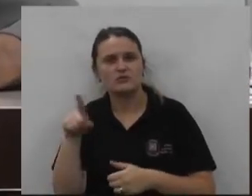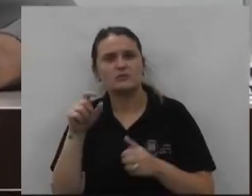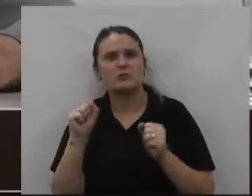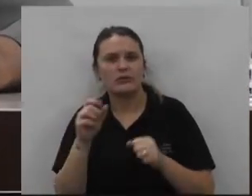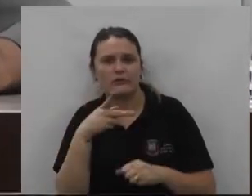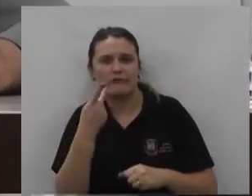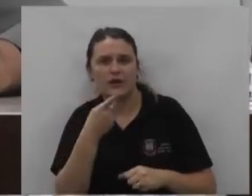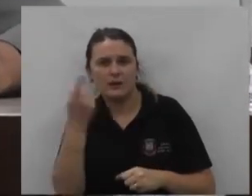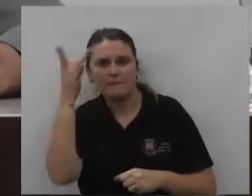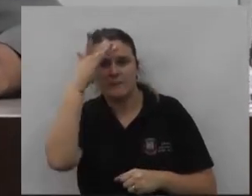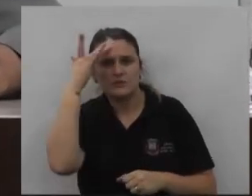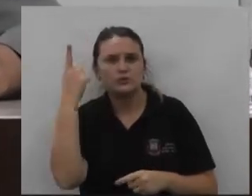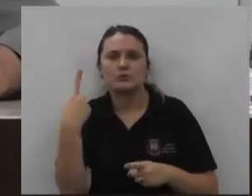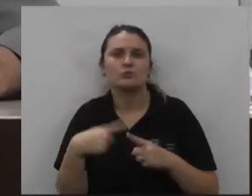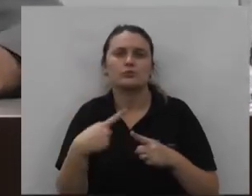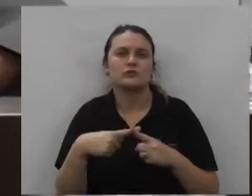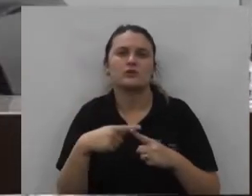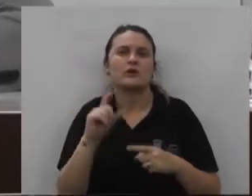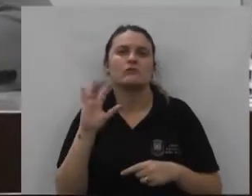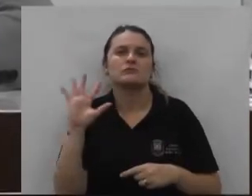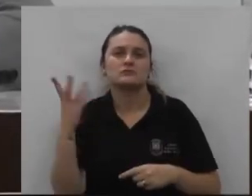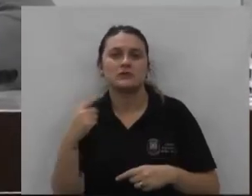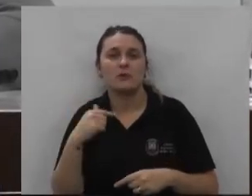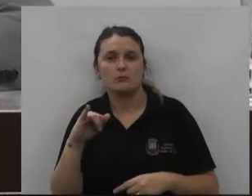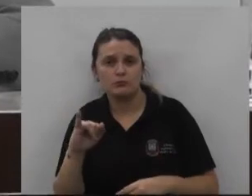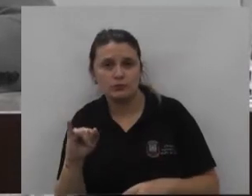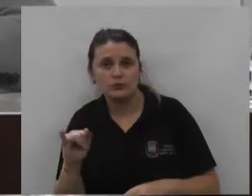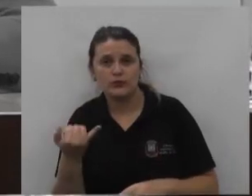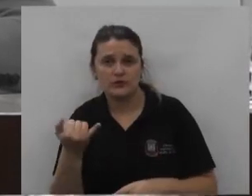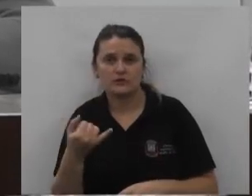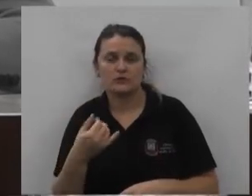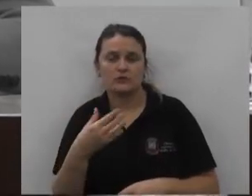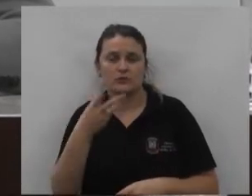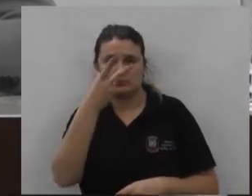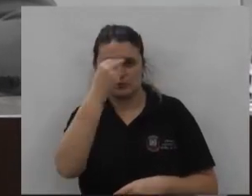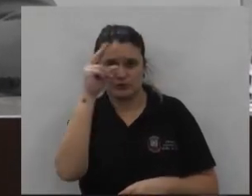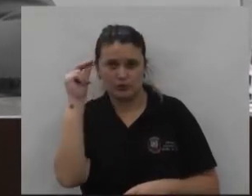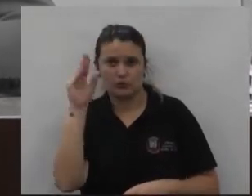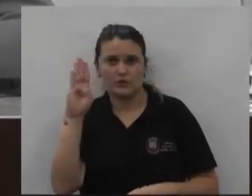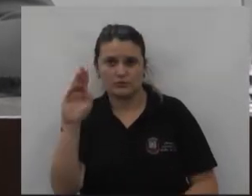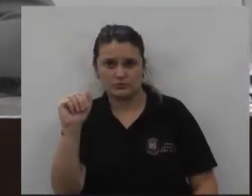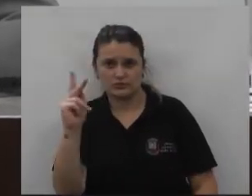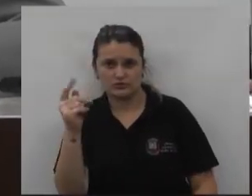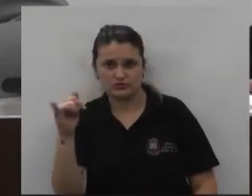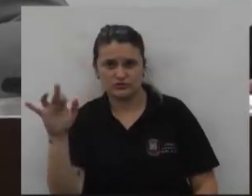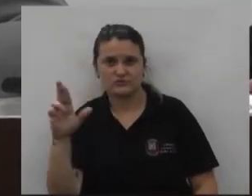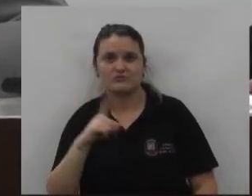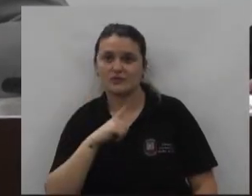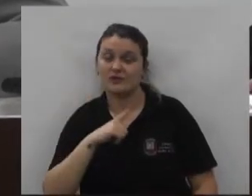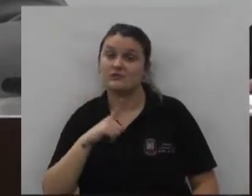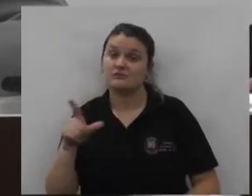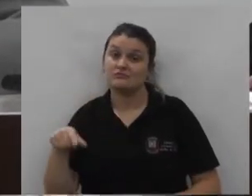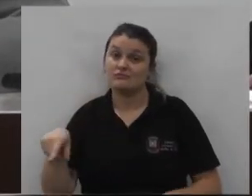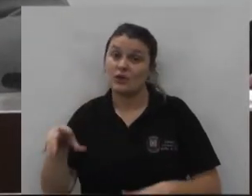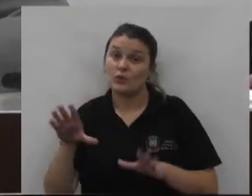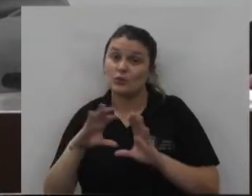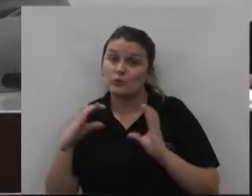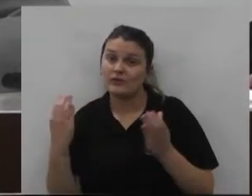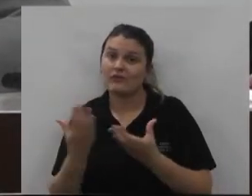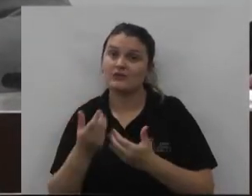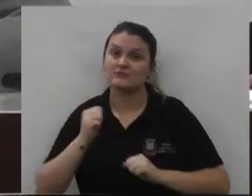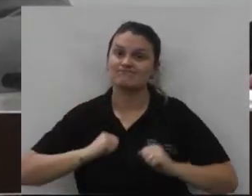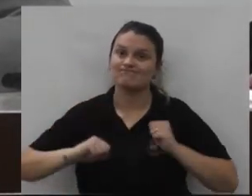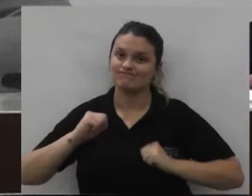inclusive falando para as pessoas o porquê mas aproveitando que o senhor prefeito está aqui e também fica aí o anseio daquela